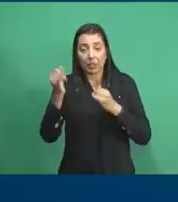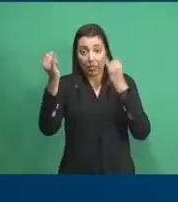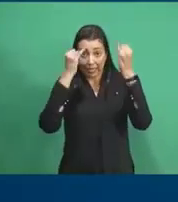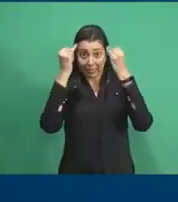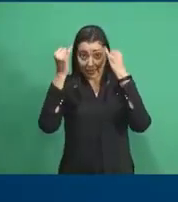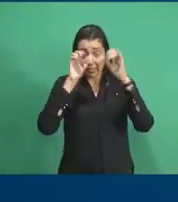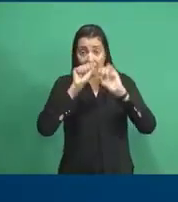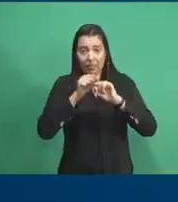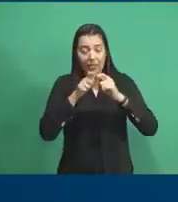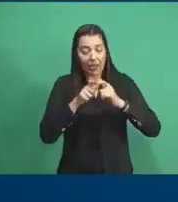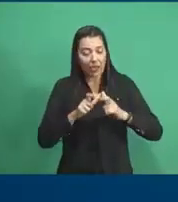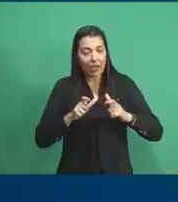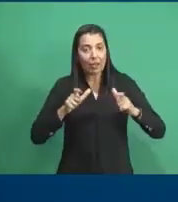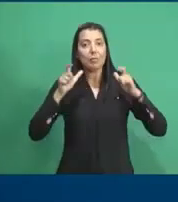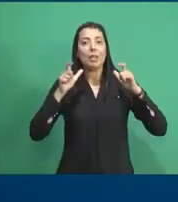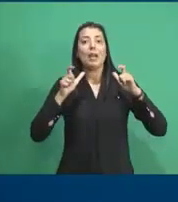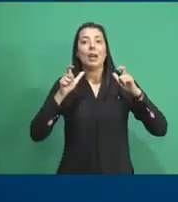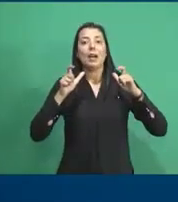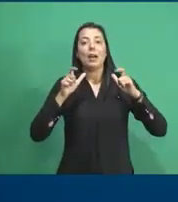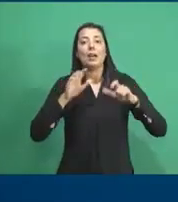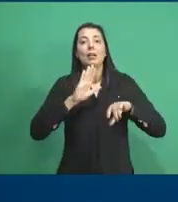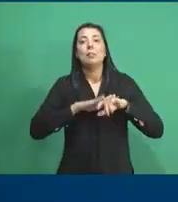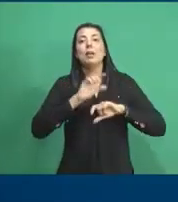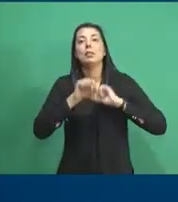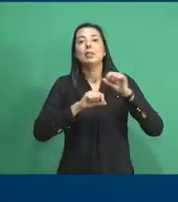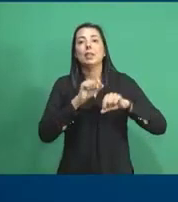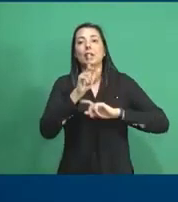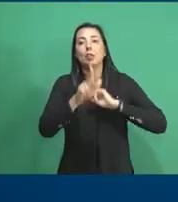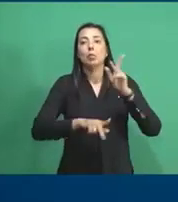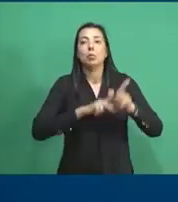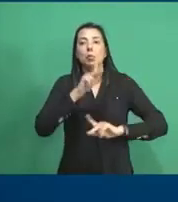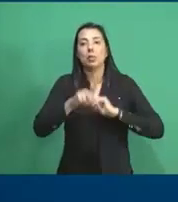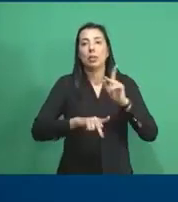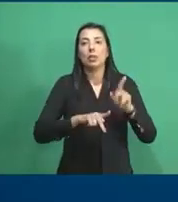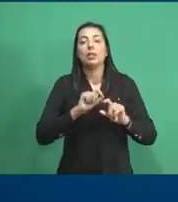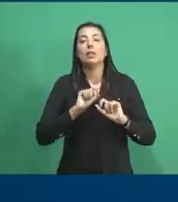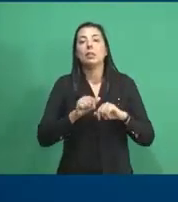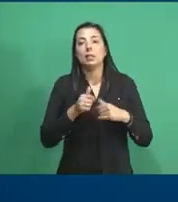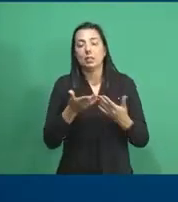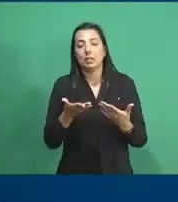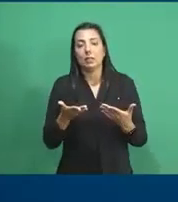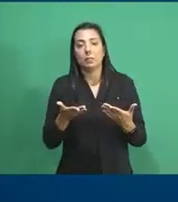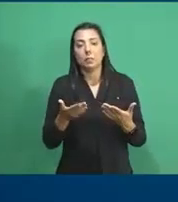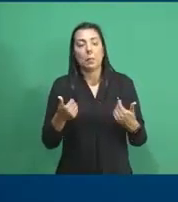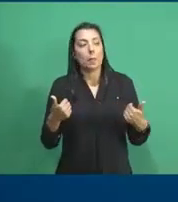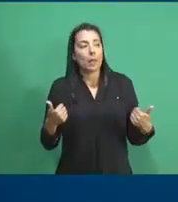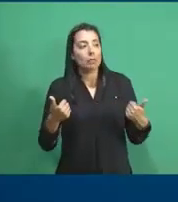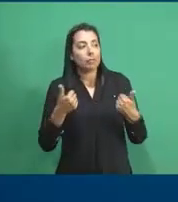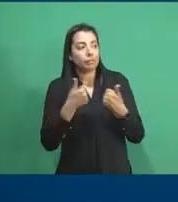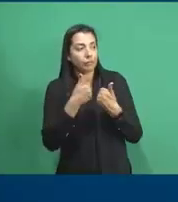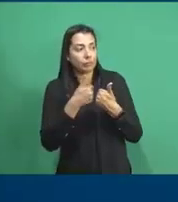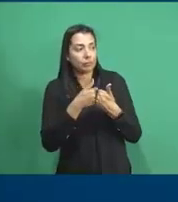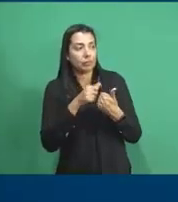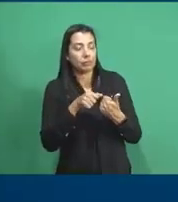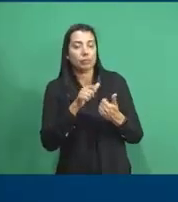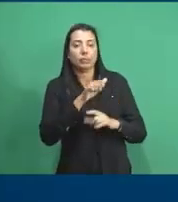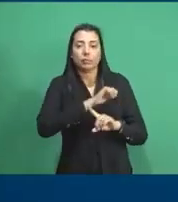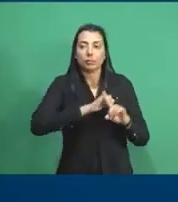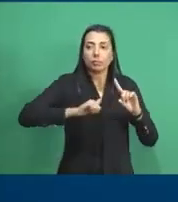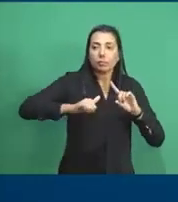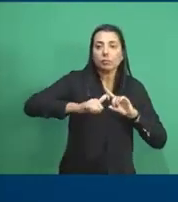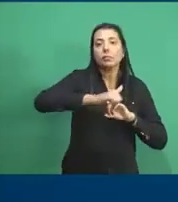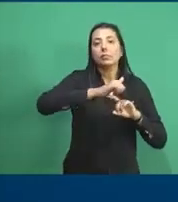nossa, é ampliar muito mais essa popularização, ou seja, essa proximidade da sociedade